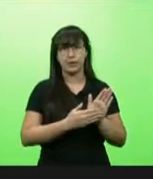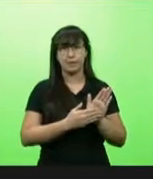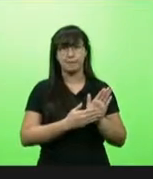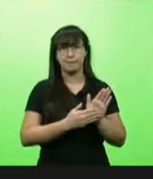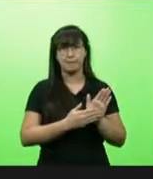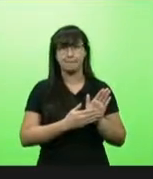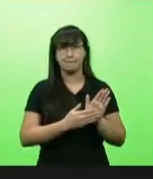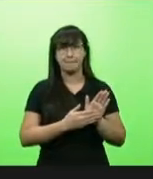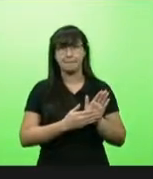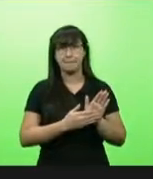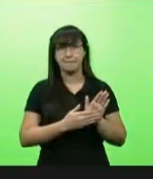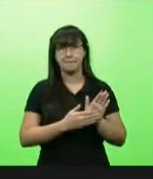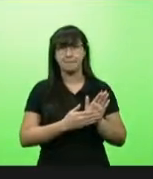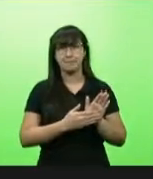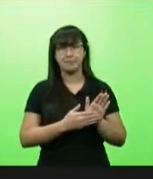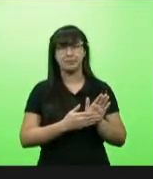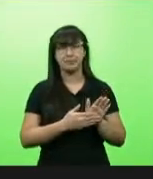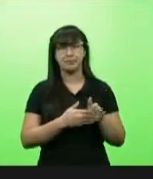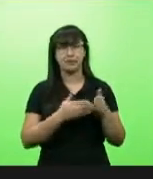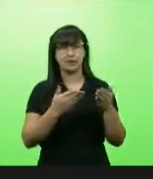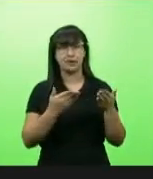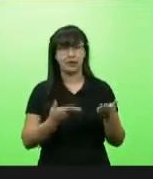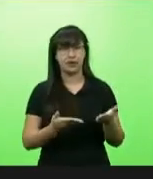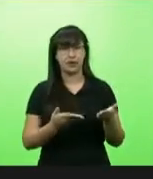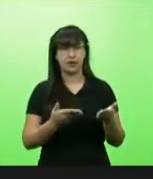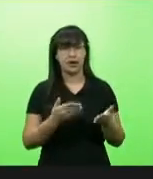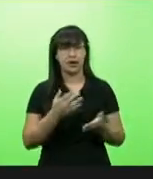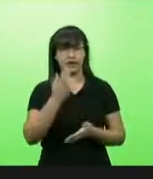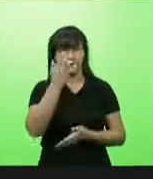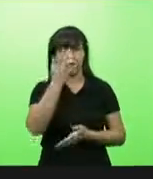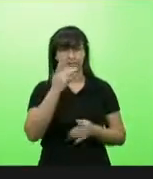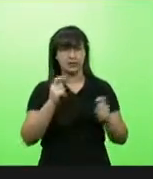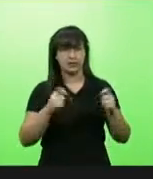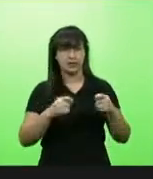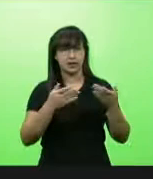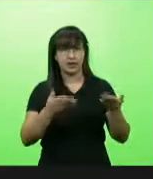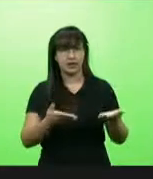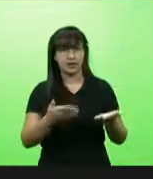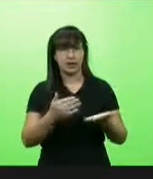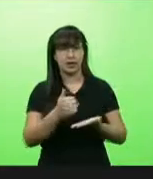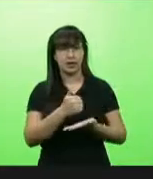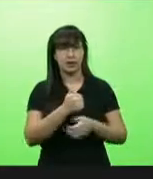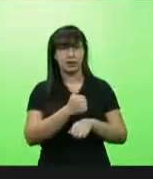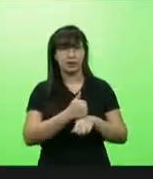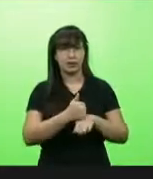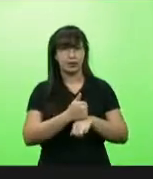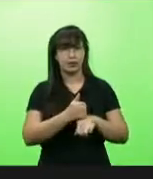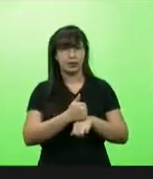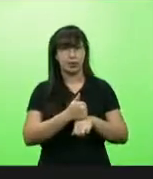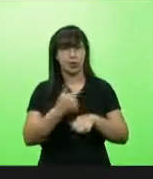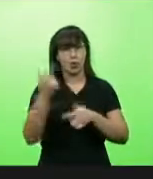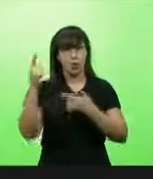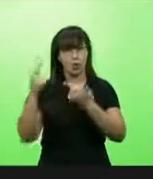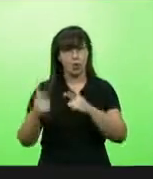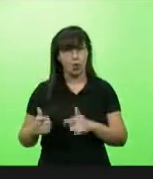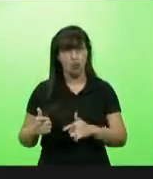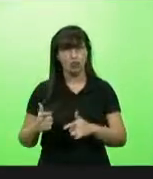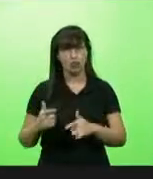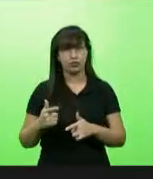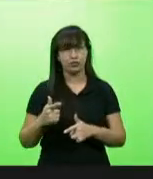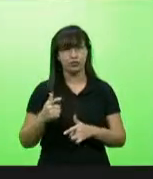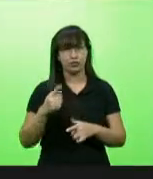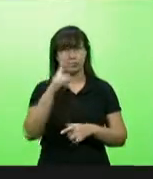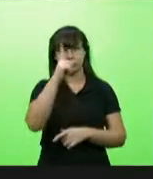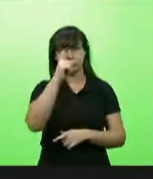essa proposta fazendo que close as facilidades compromissionais da saúde de todos os nossos hospitais filantrópicos também. Beleza, um grande abraço. Obrigado.